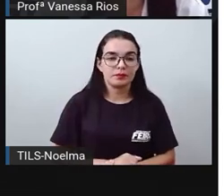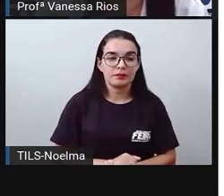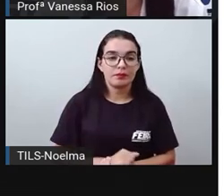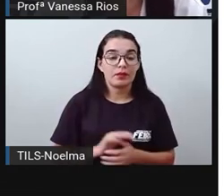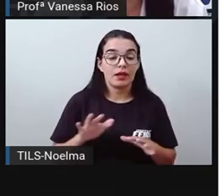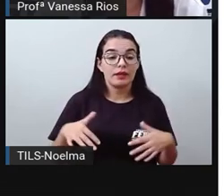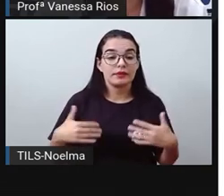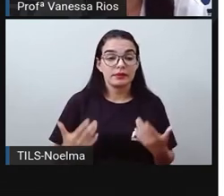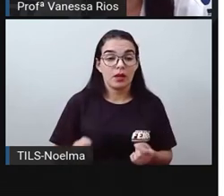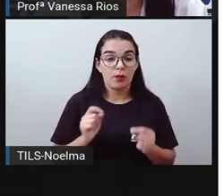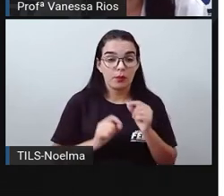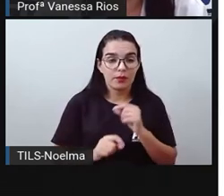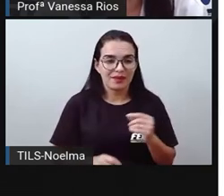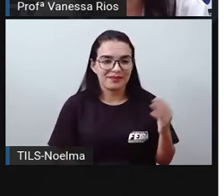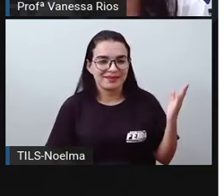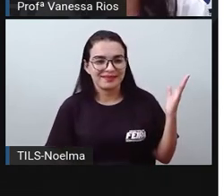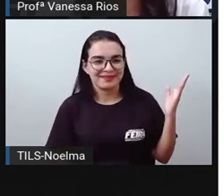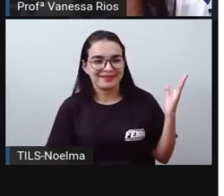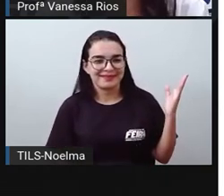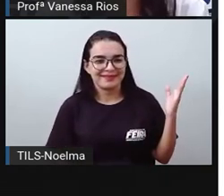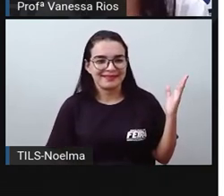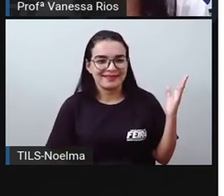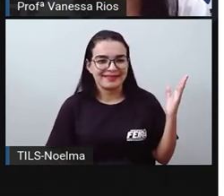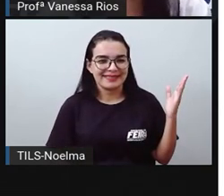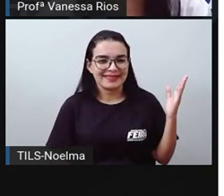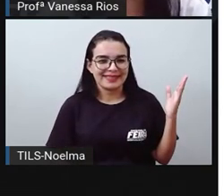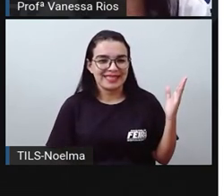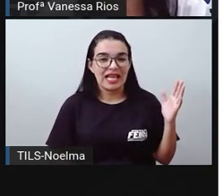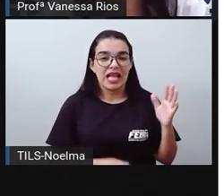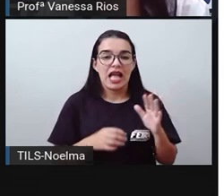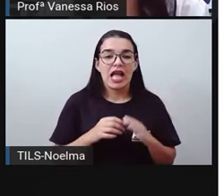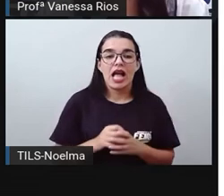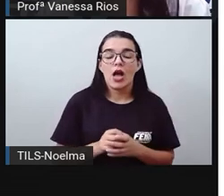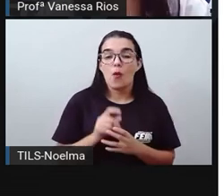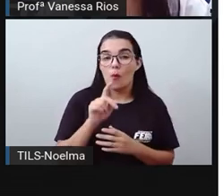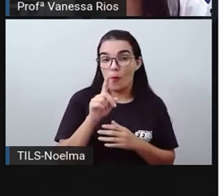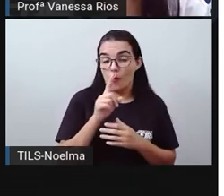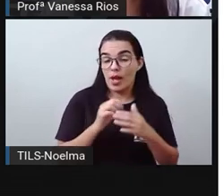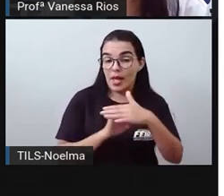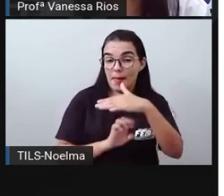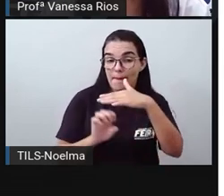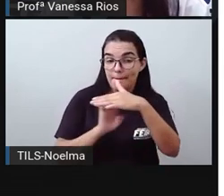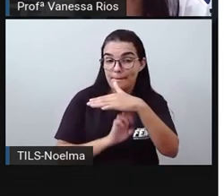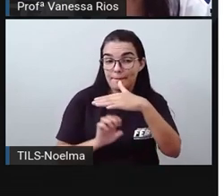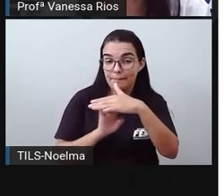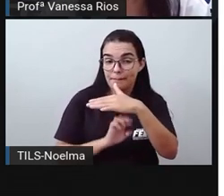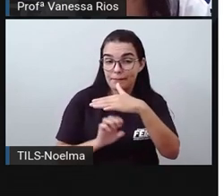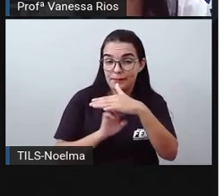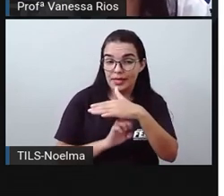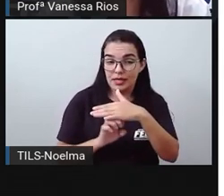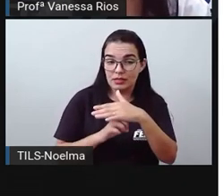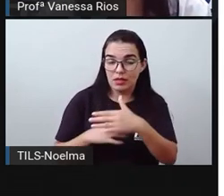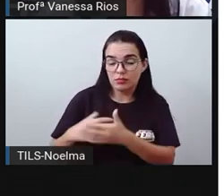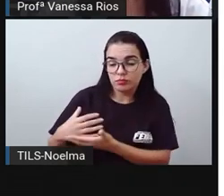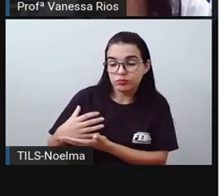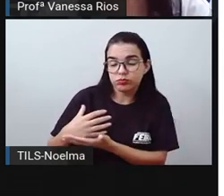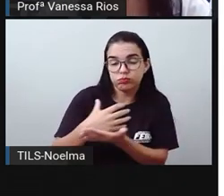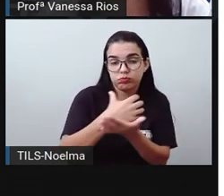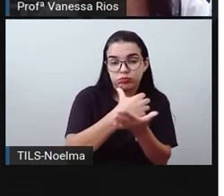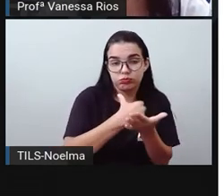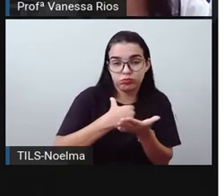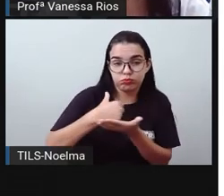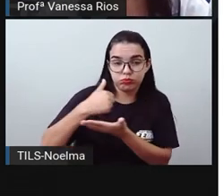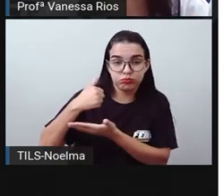E aí na Malha Sul, que foi privatizada, então uma empresa assumiu o controle pela América